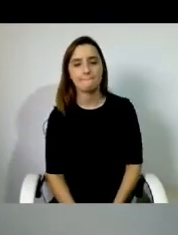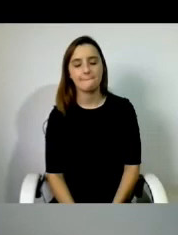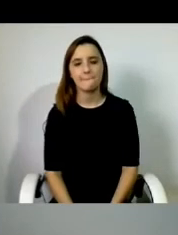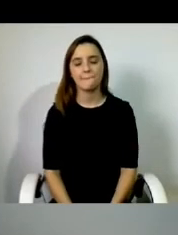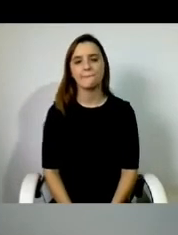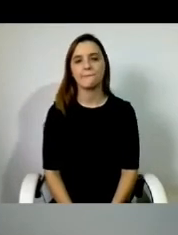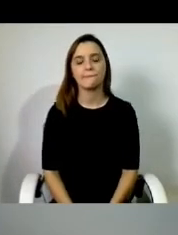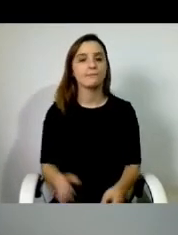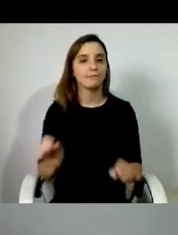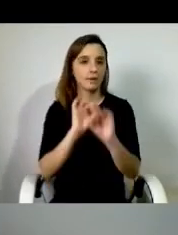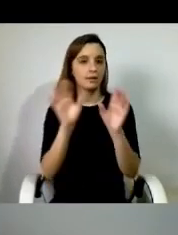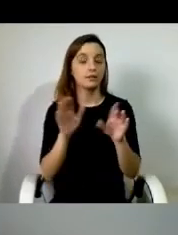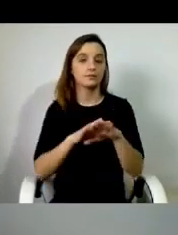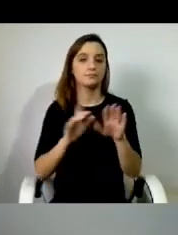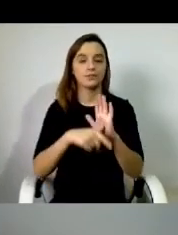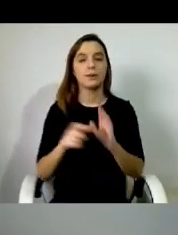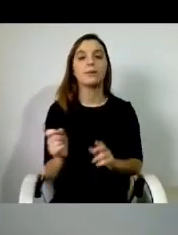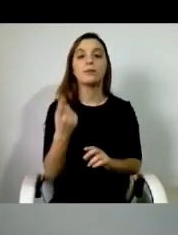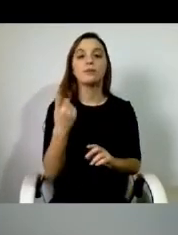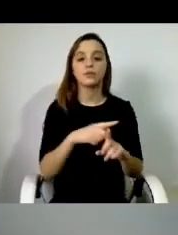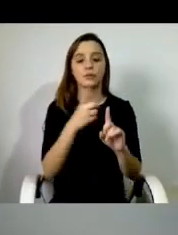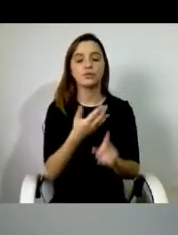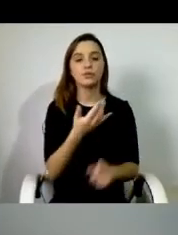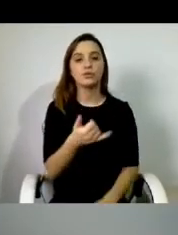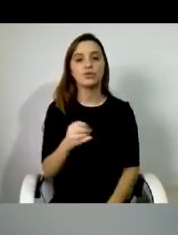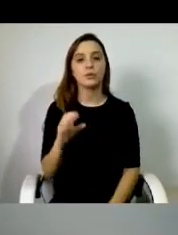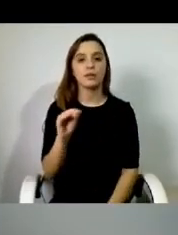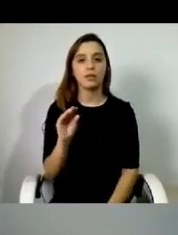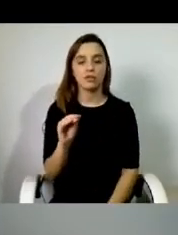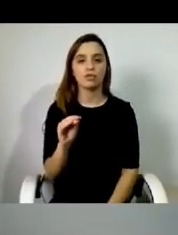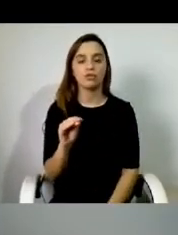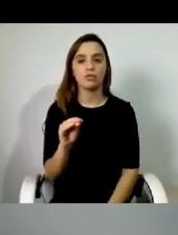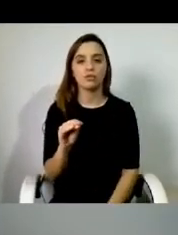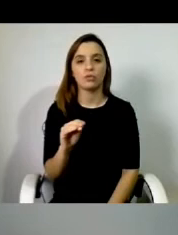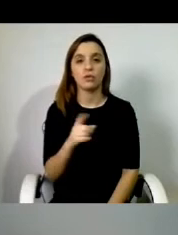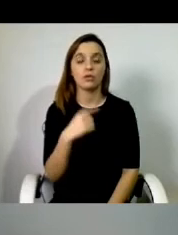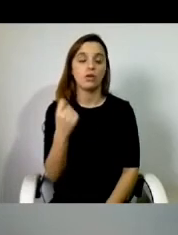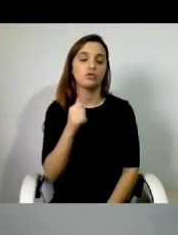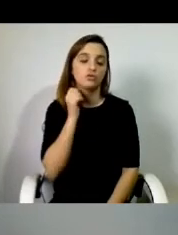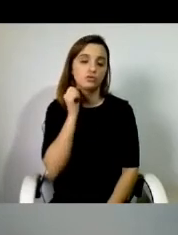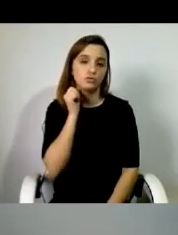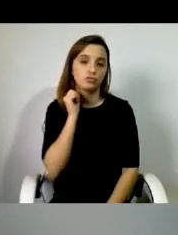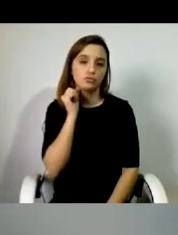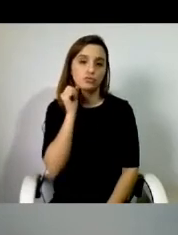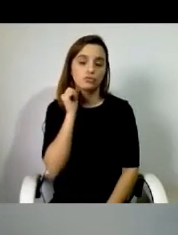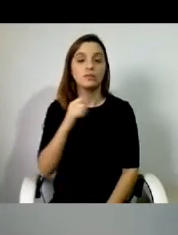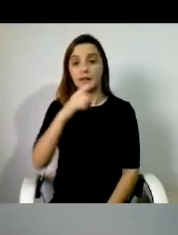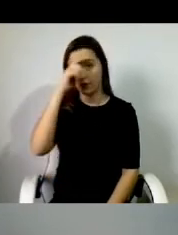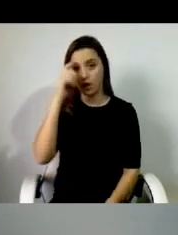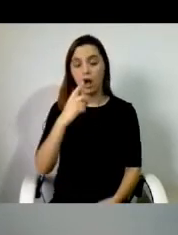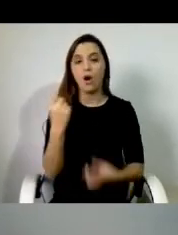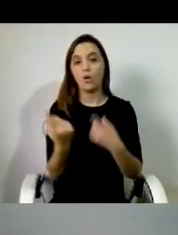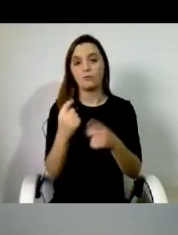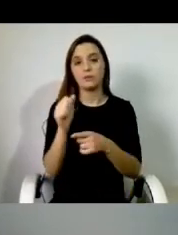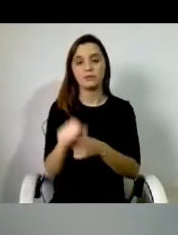projeto pioneiro deste 2010, que tínhamos algumas dificuldades, mas a